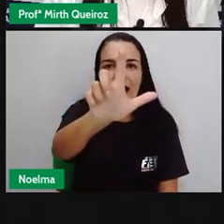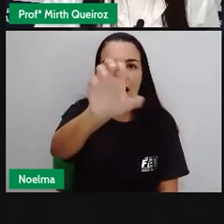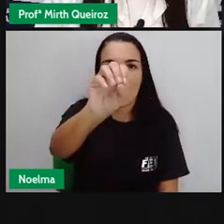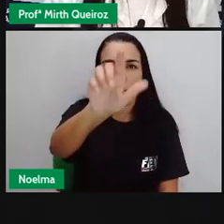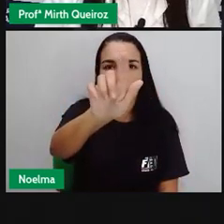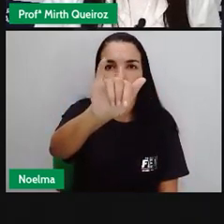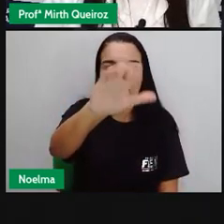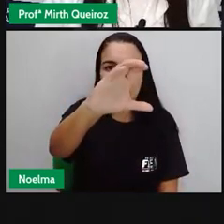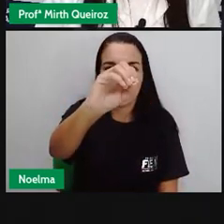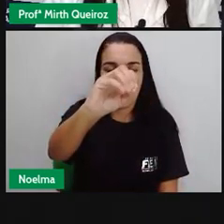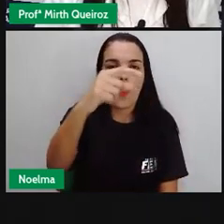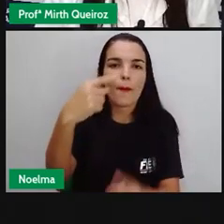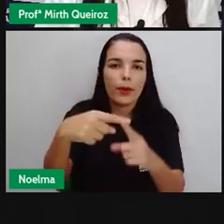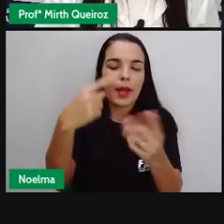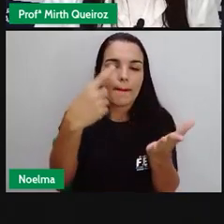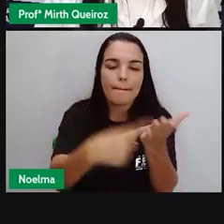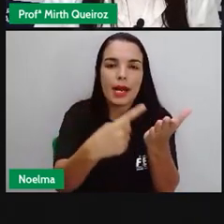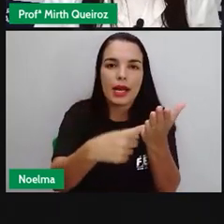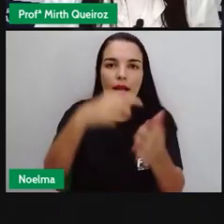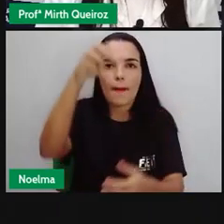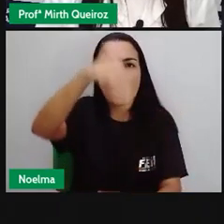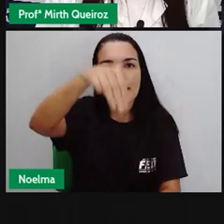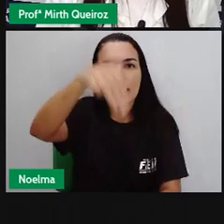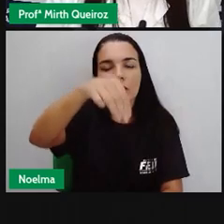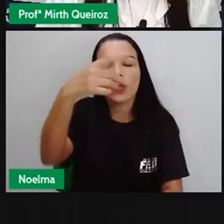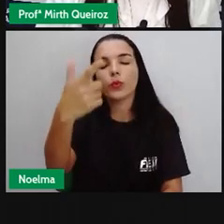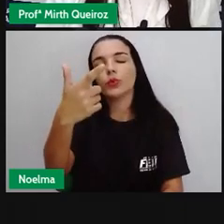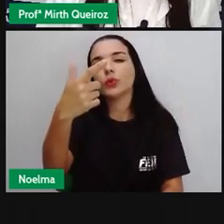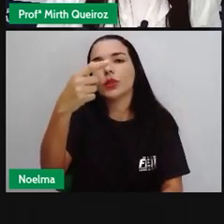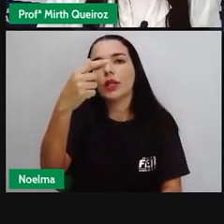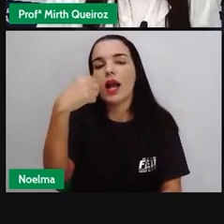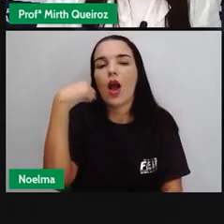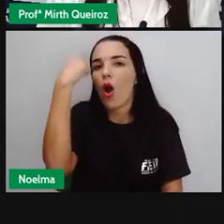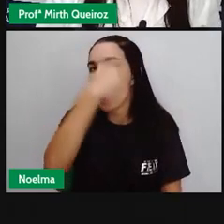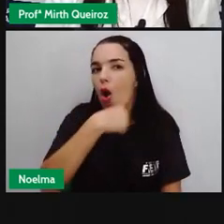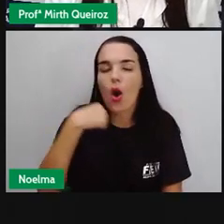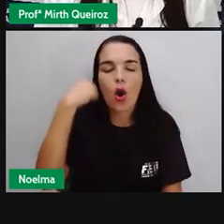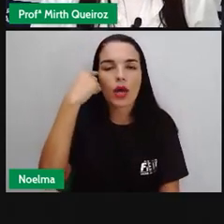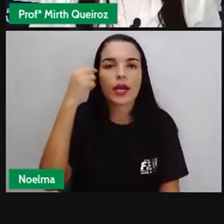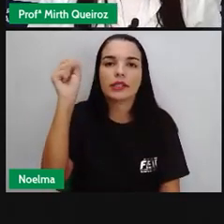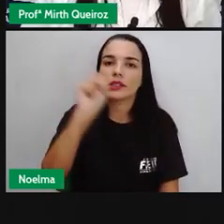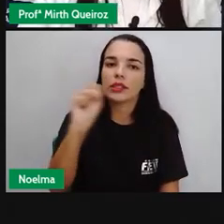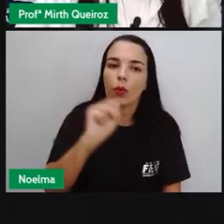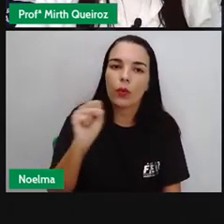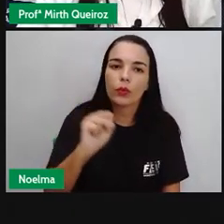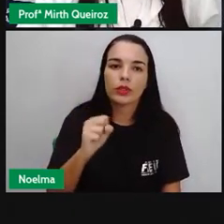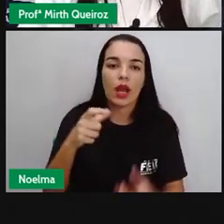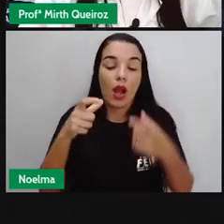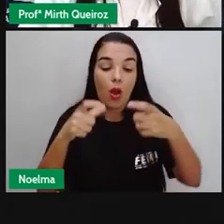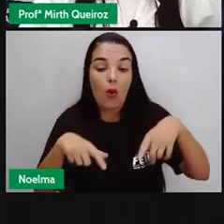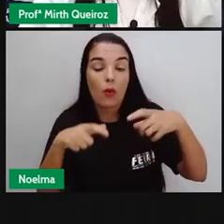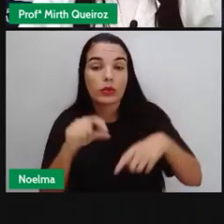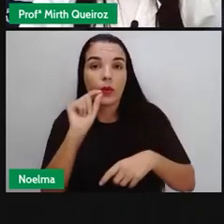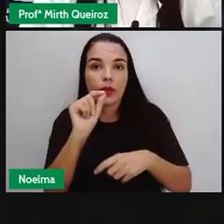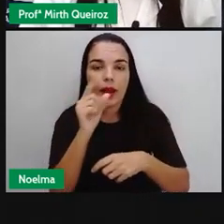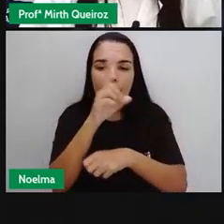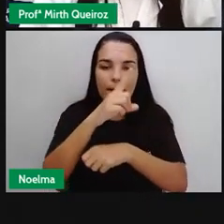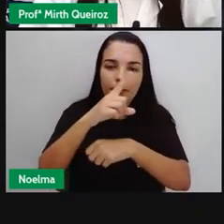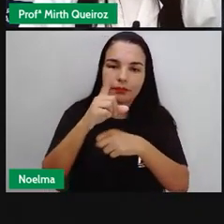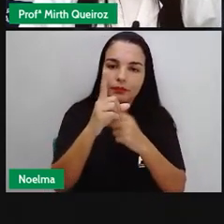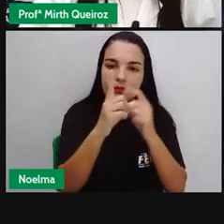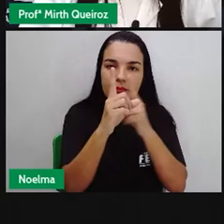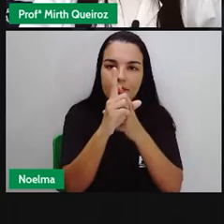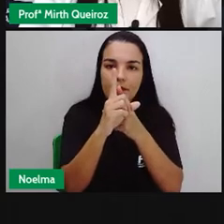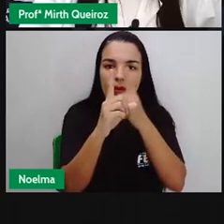irá marcar aí Os minutos Os segundos As horas Onde O ponteiro